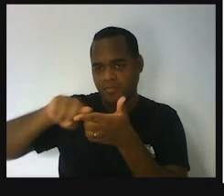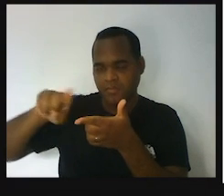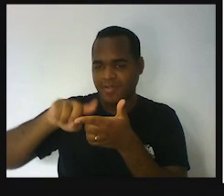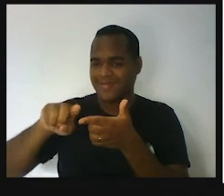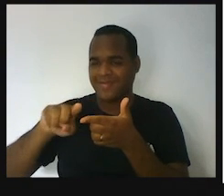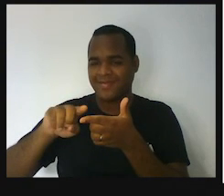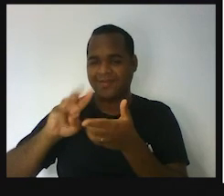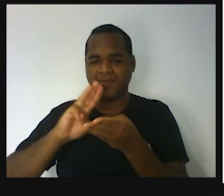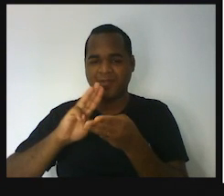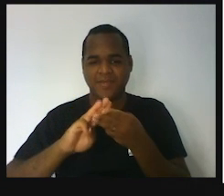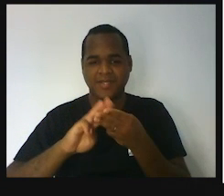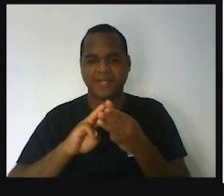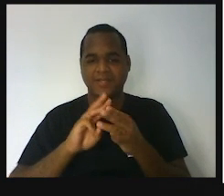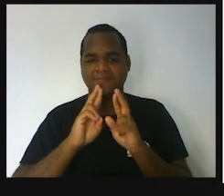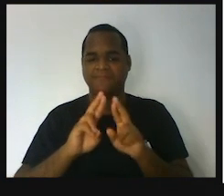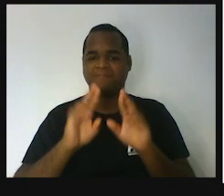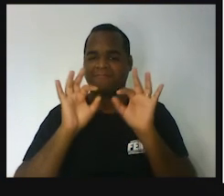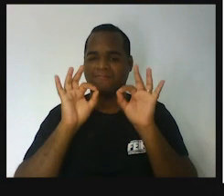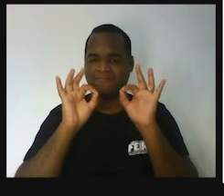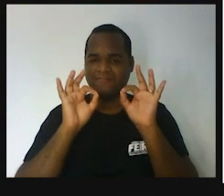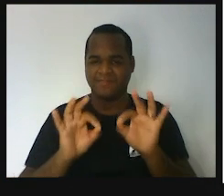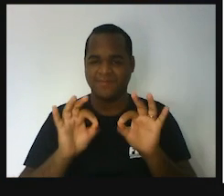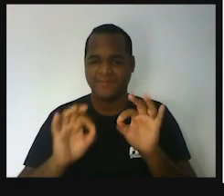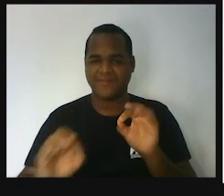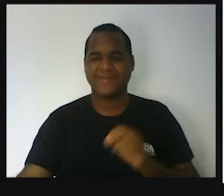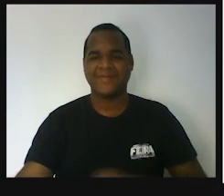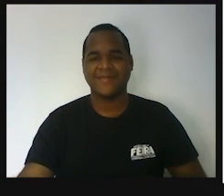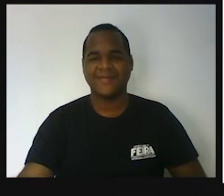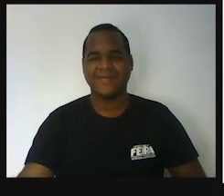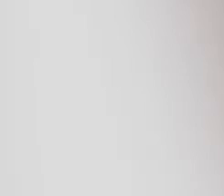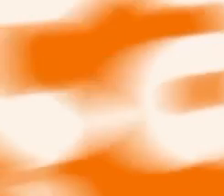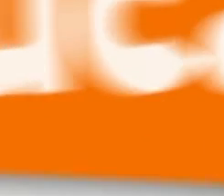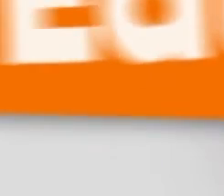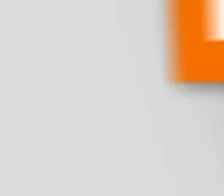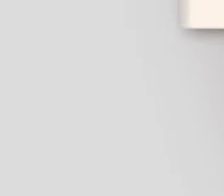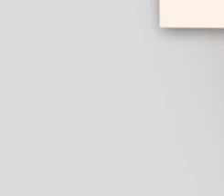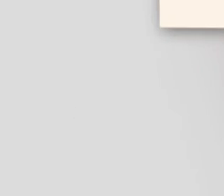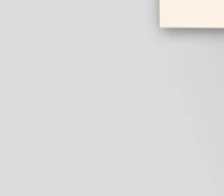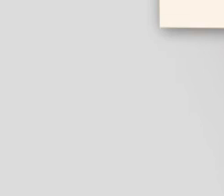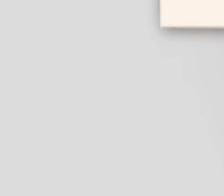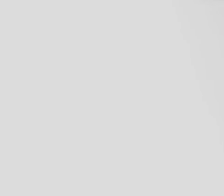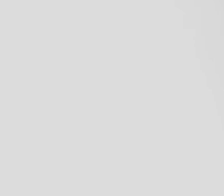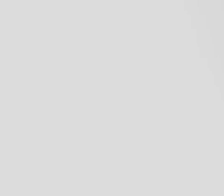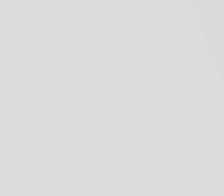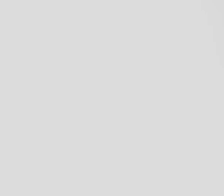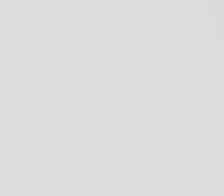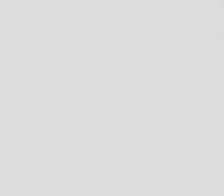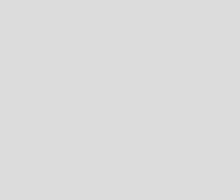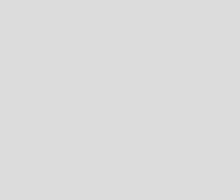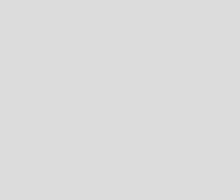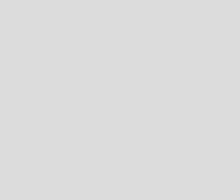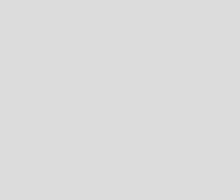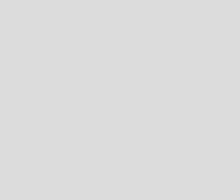problema matemática é solução valeu a gente